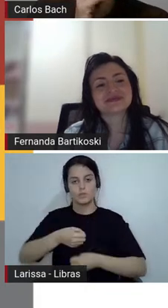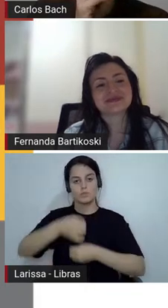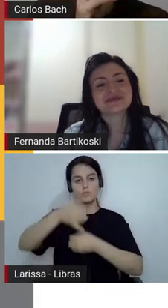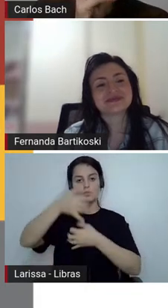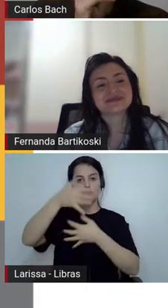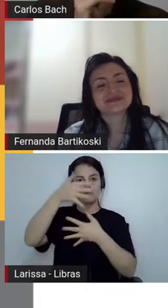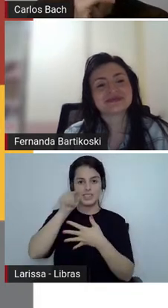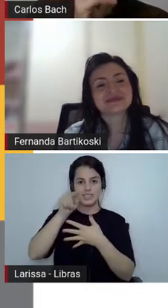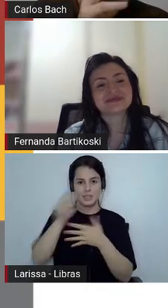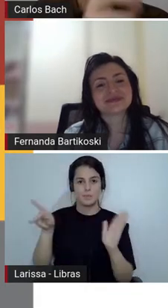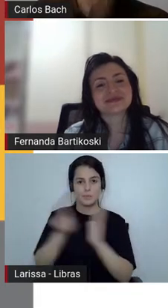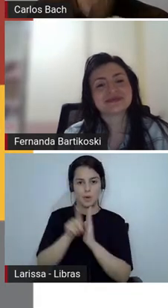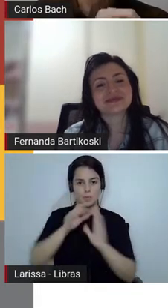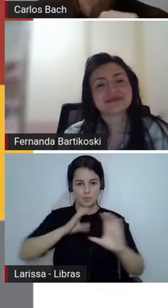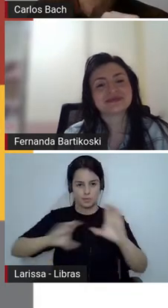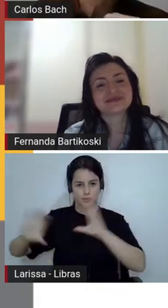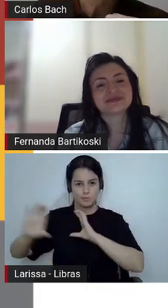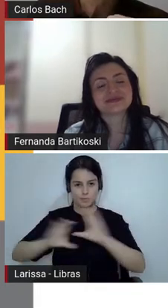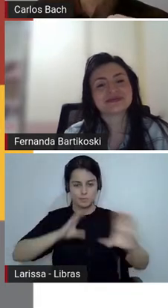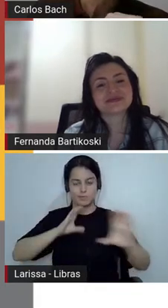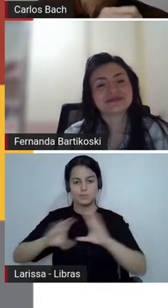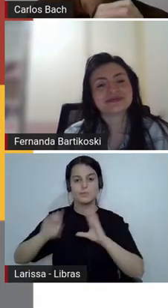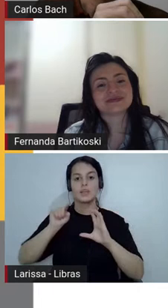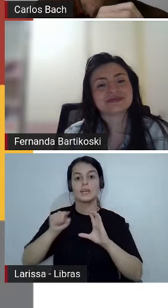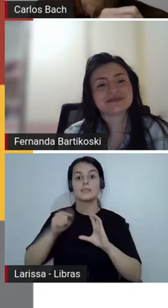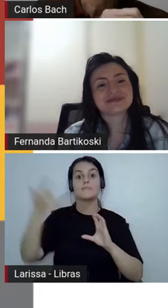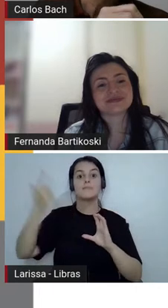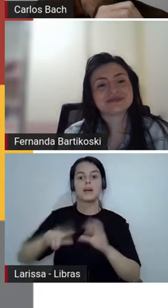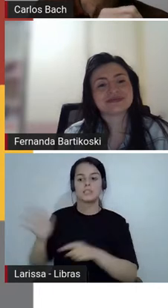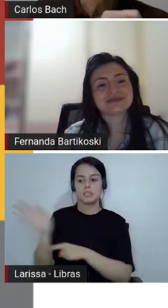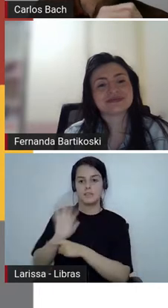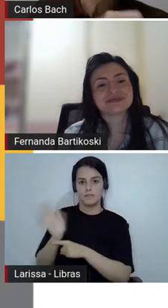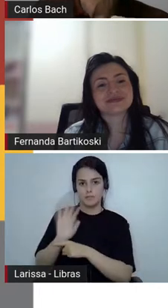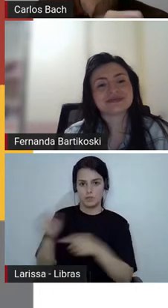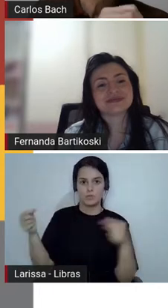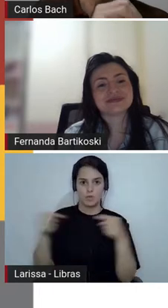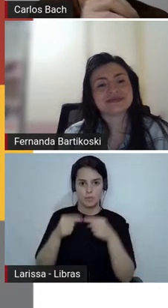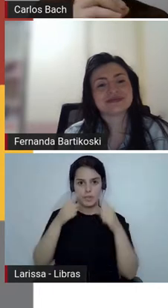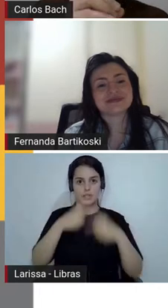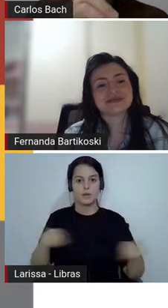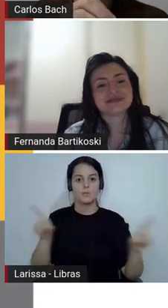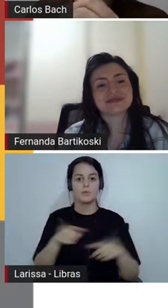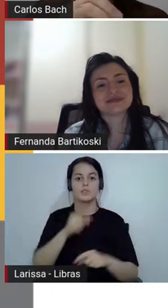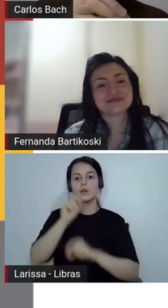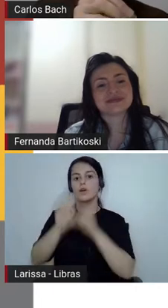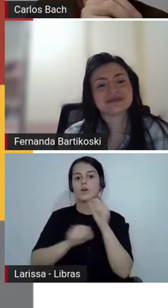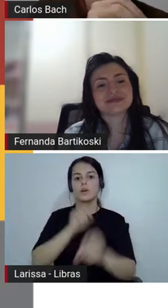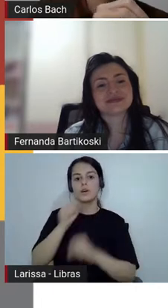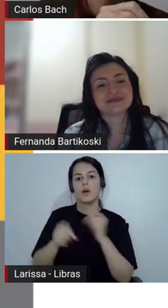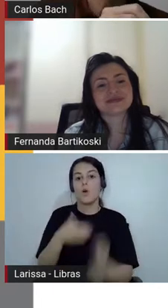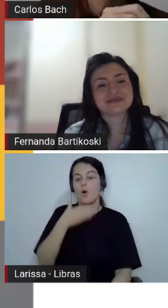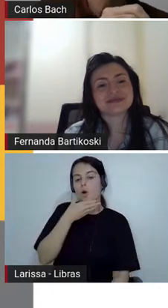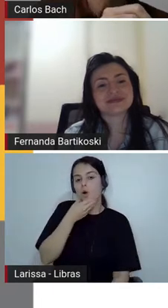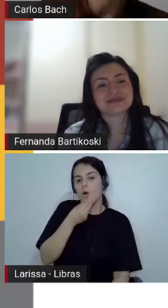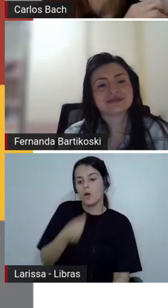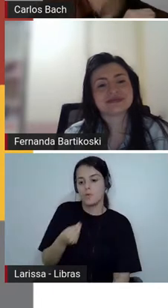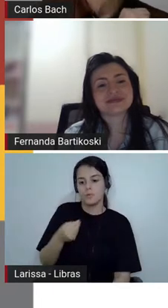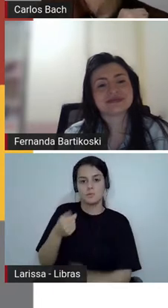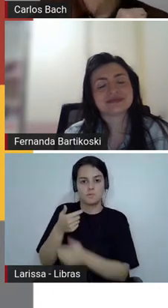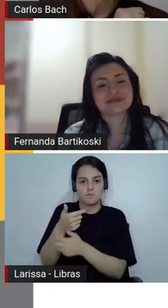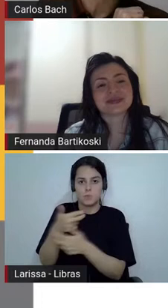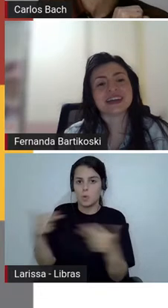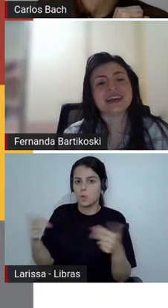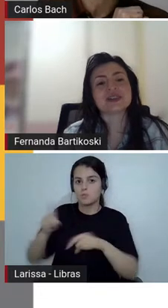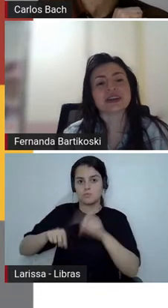a letra e a música e o clipe da música o homem que nada tinha do cantor Projoto com a participação de Negra ali